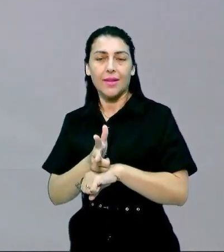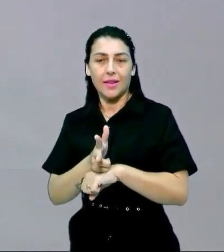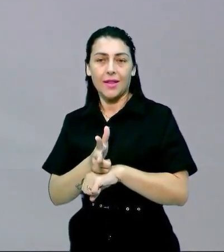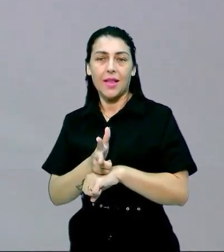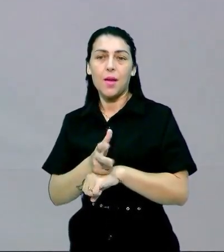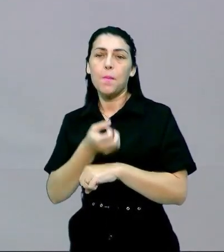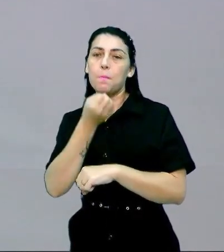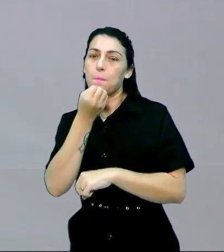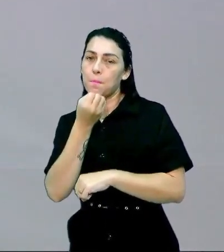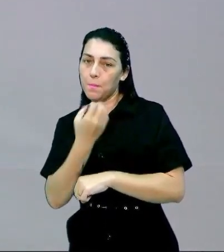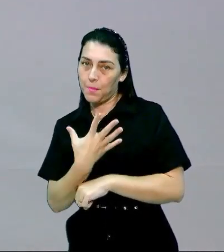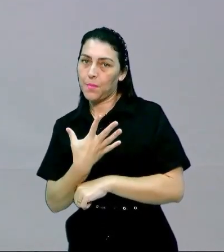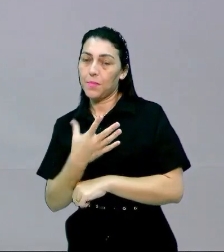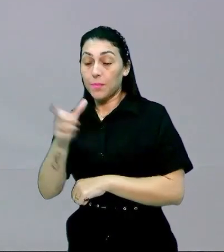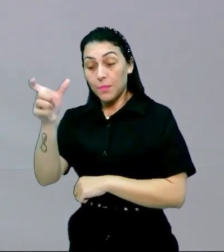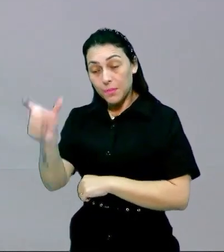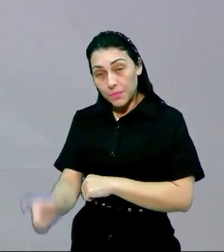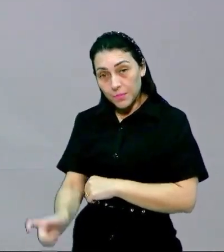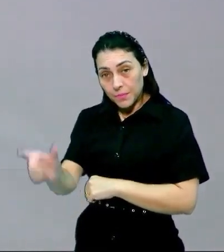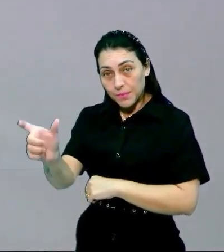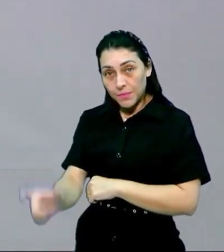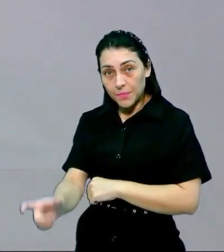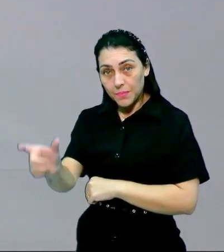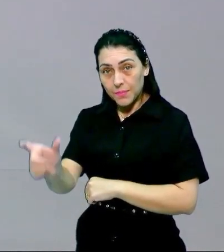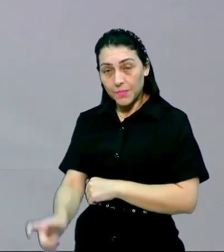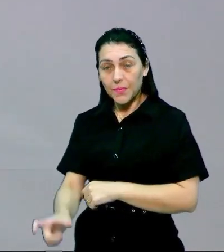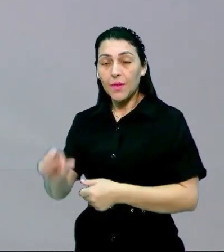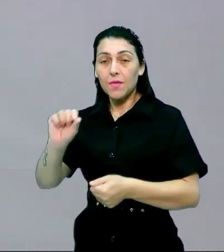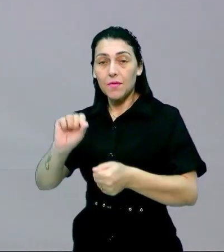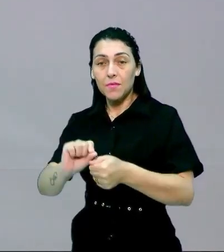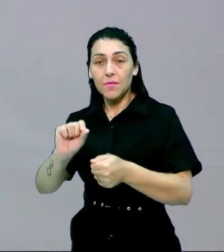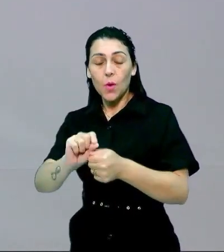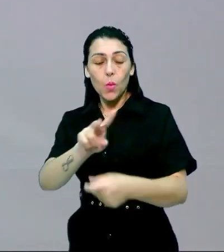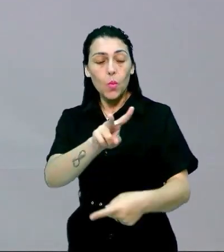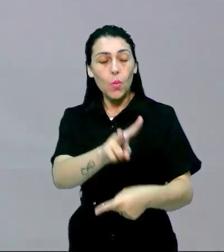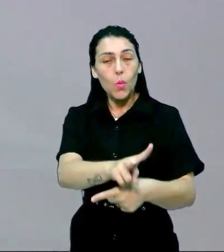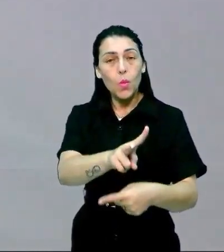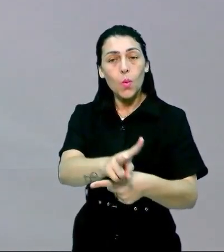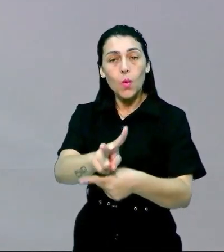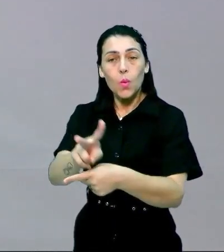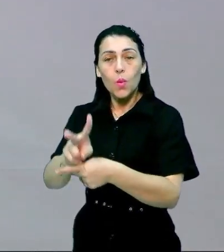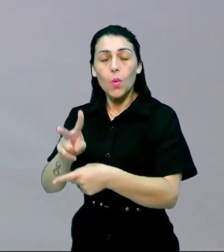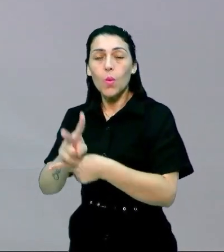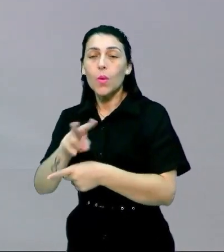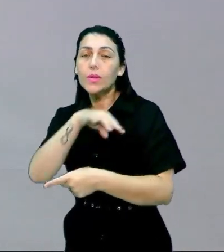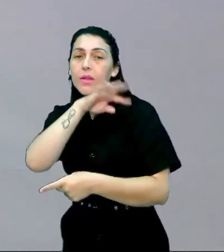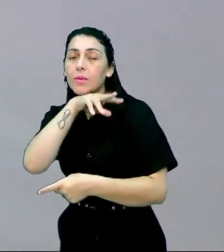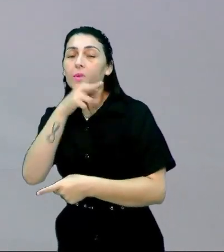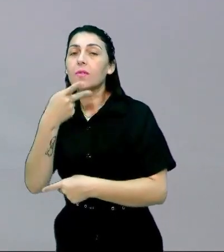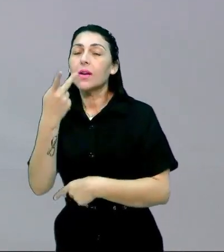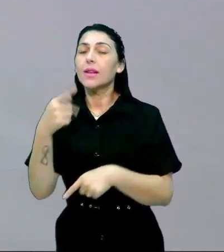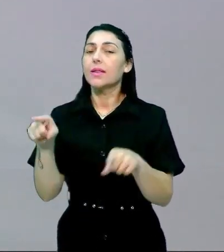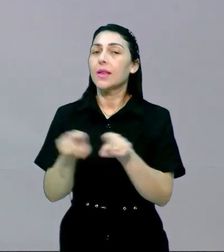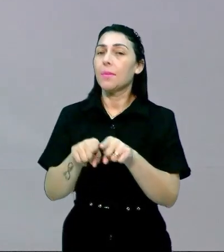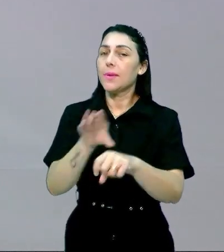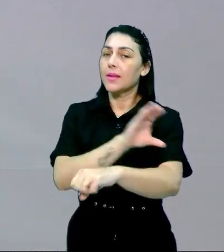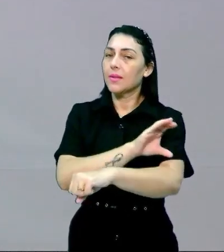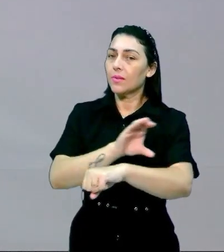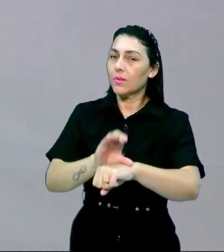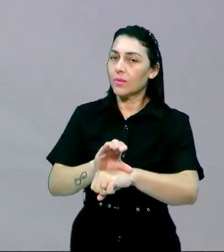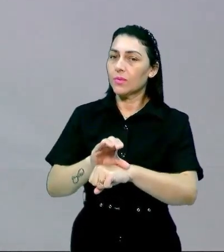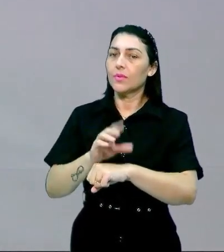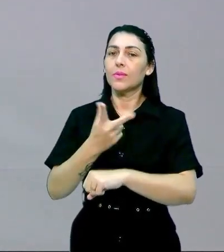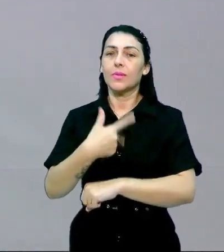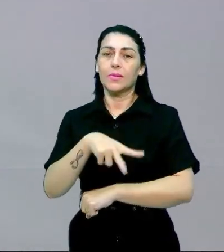é pelo lado de um produtor né que cria esse tipo de animal né que ele fala um pouco também dessa cultura